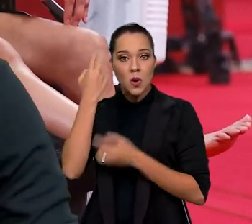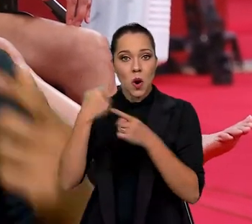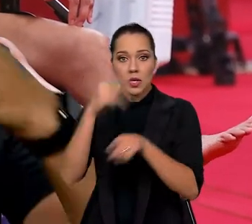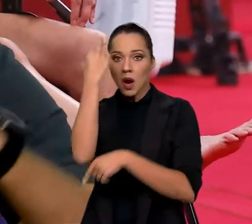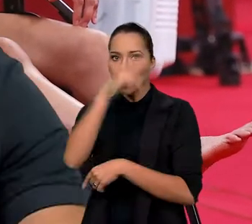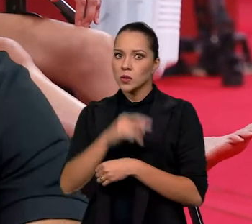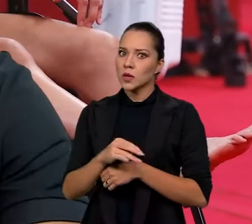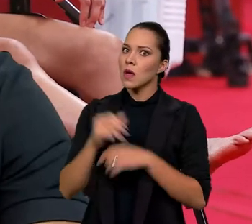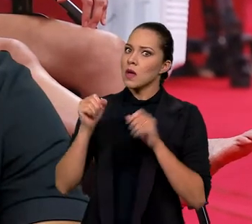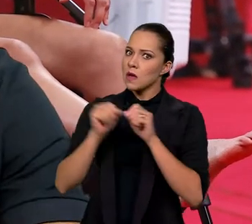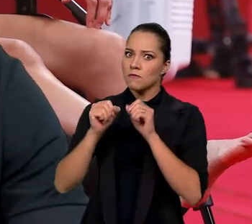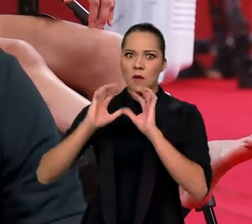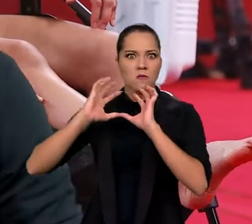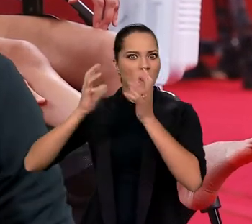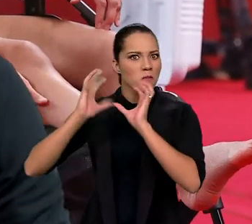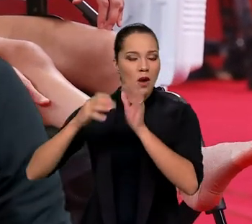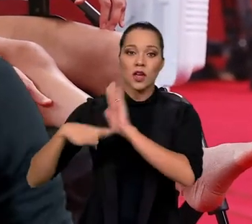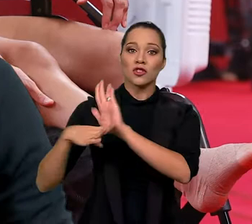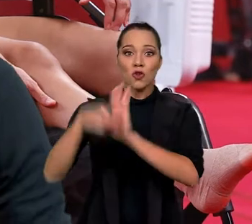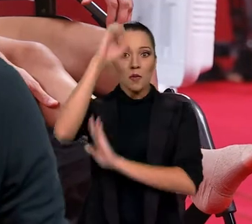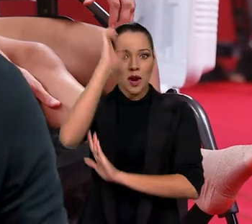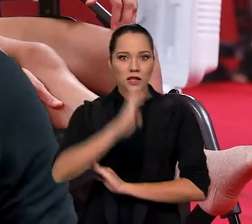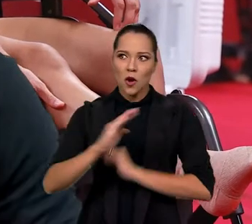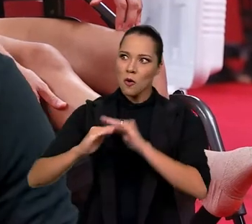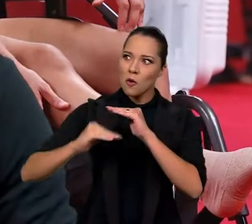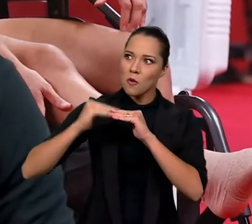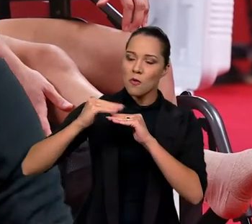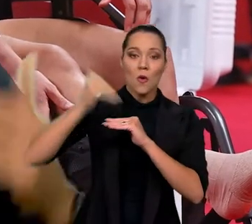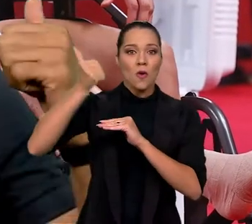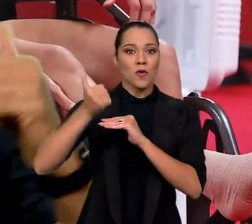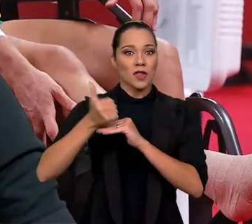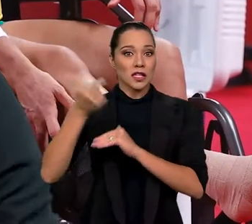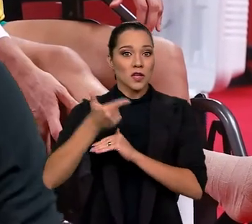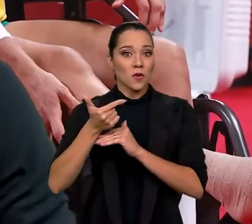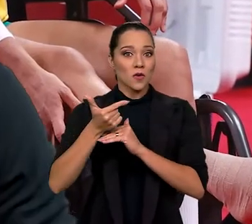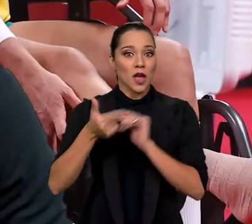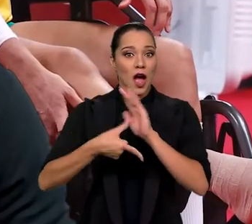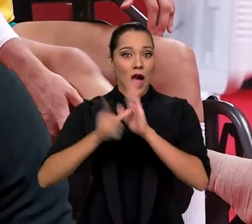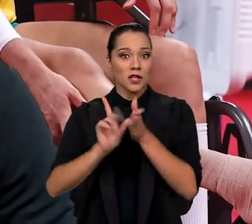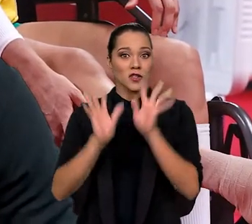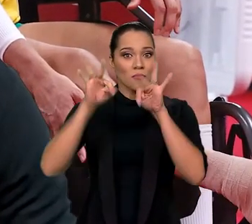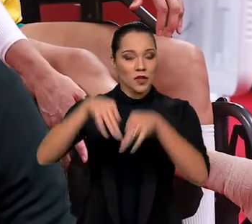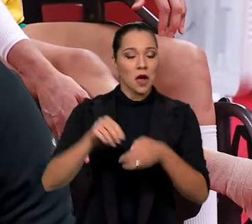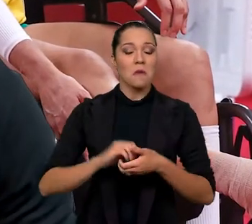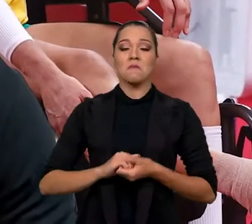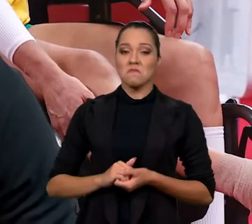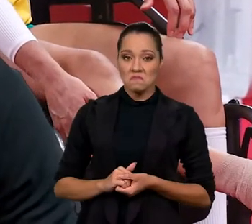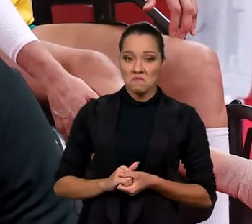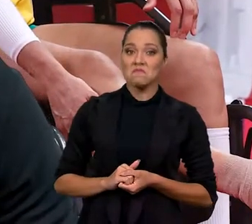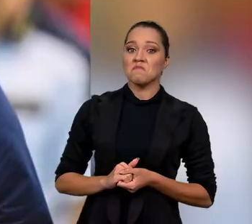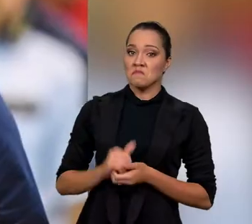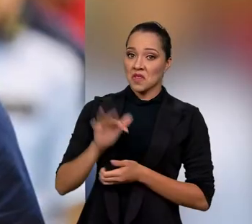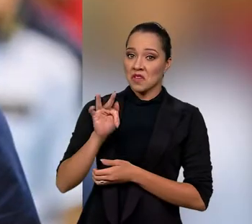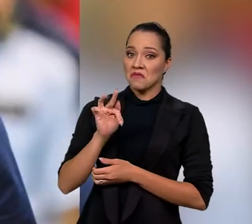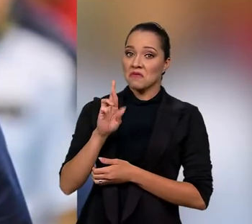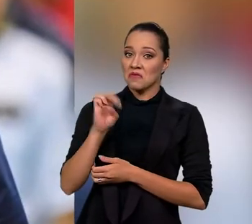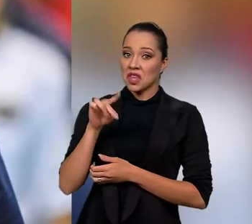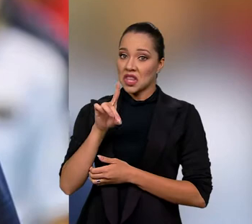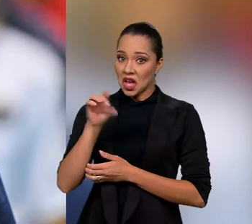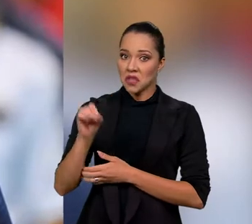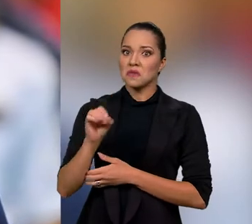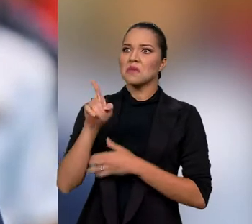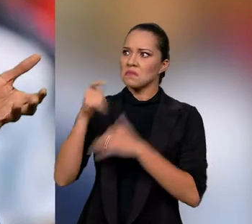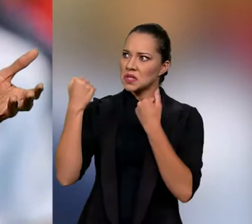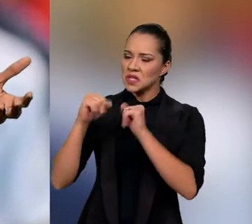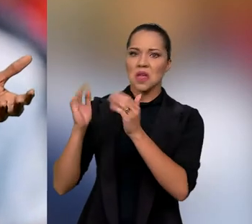russas. Fez um jogão e ajudou o Brasil a chegar nessa semifinal contra as sul-coreanas. Fernando Fernandes